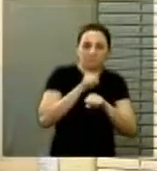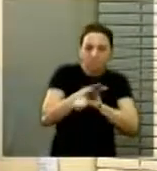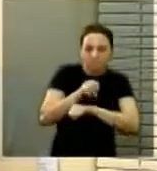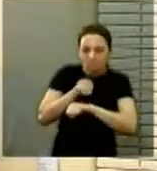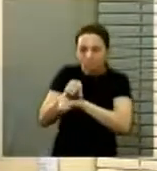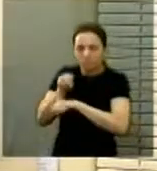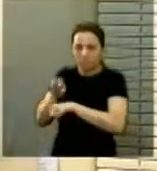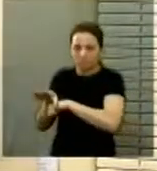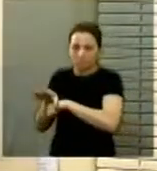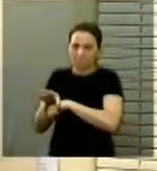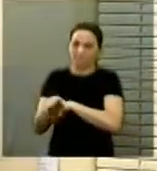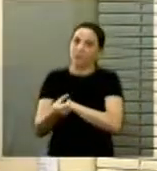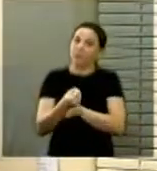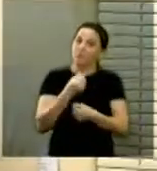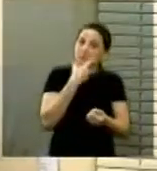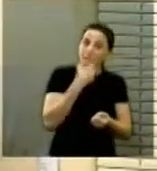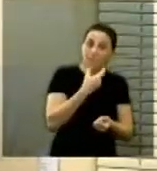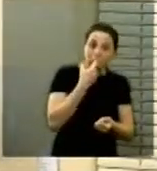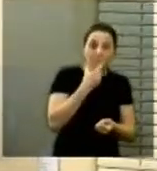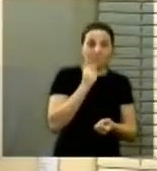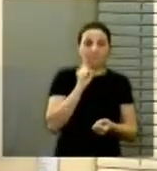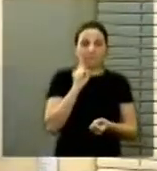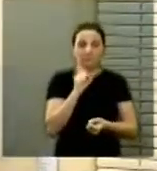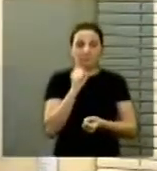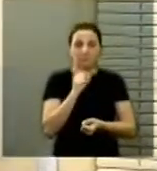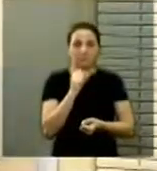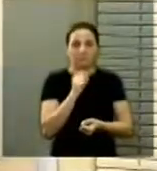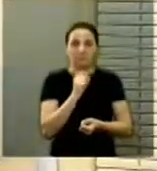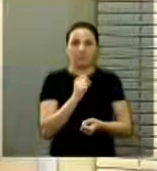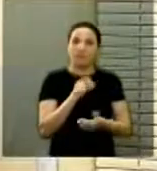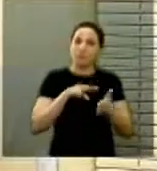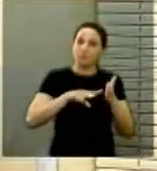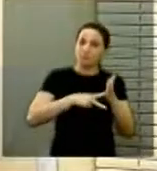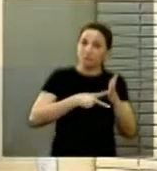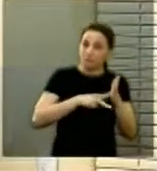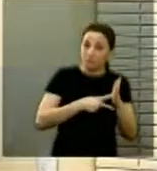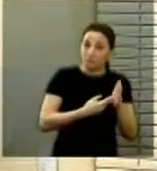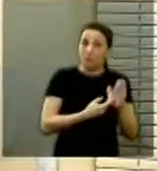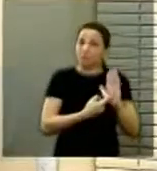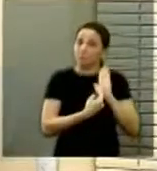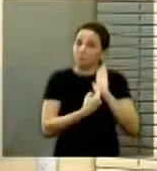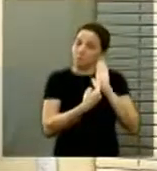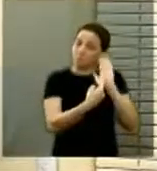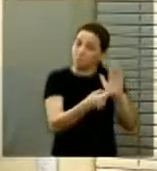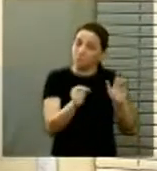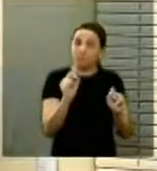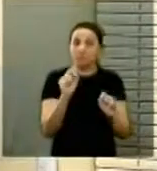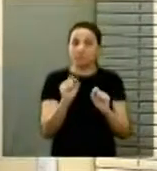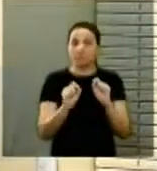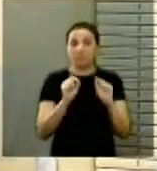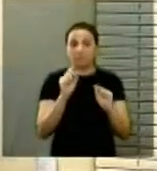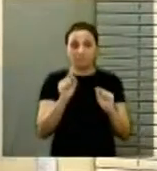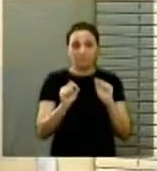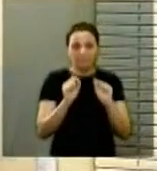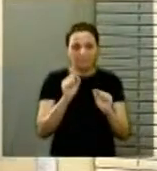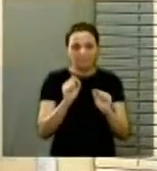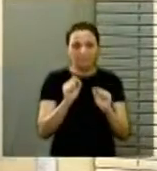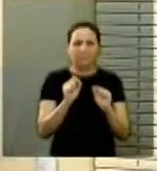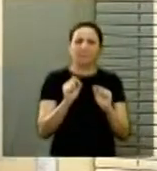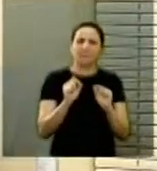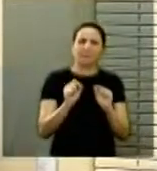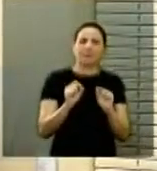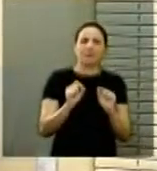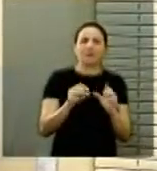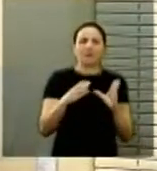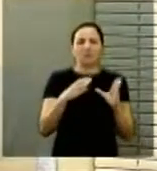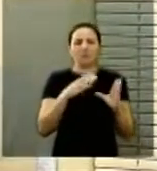dos medicamentos. E o que o sindicato relata aqui são condições bastante precárias,